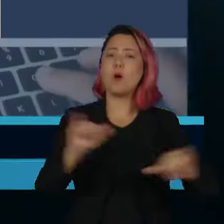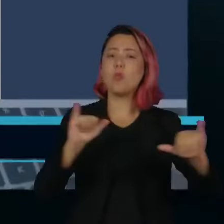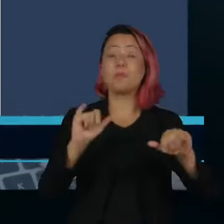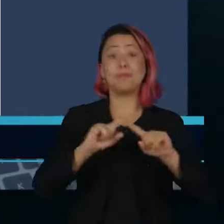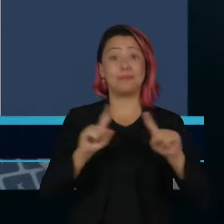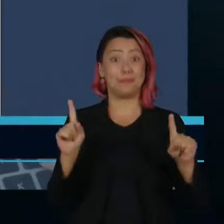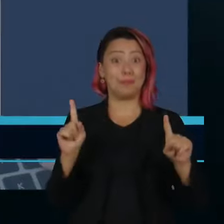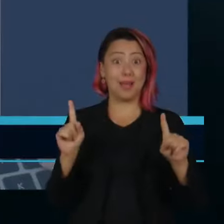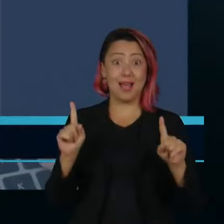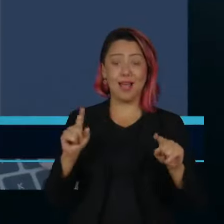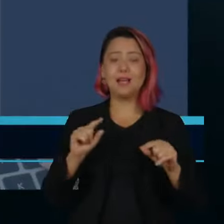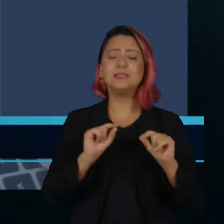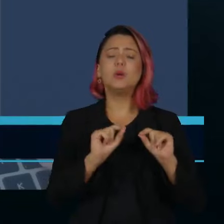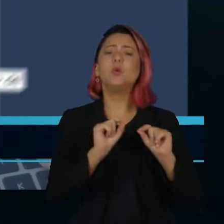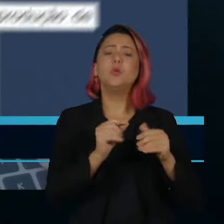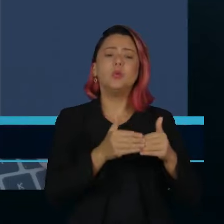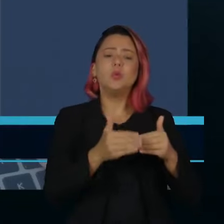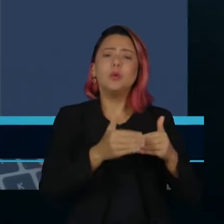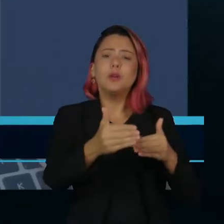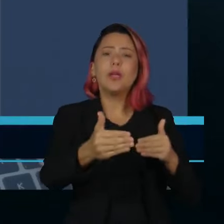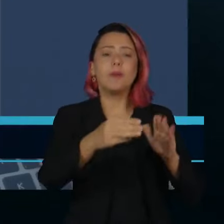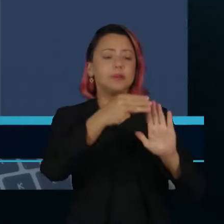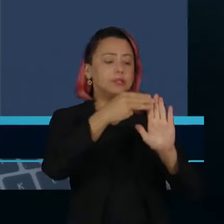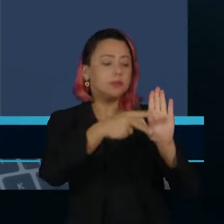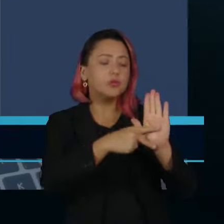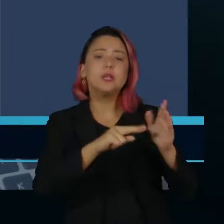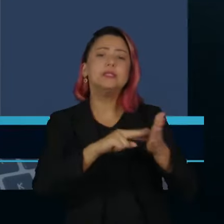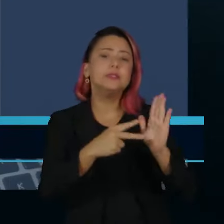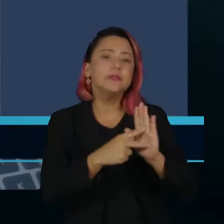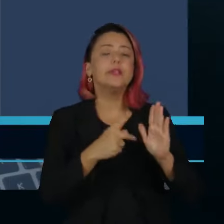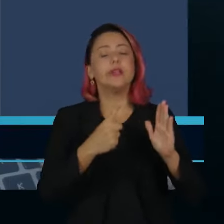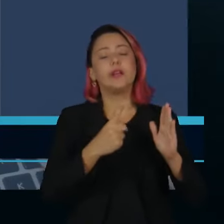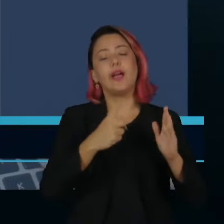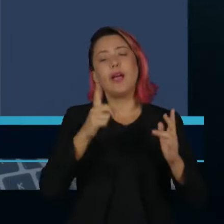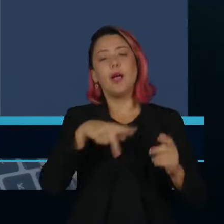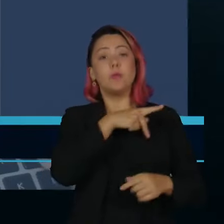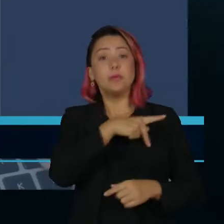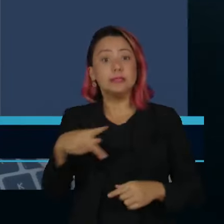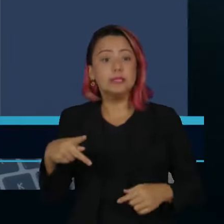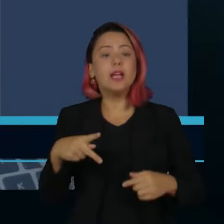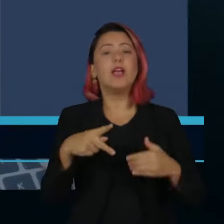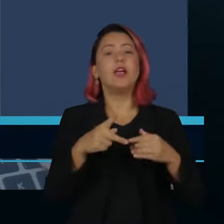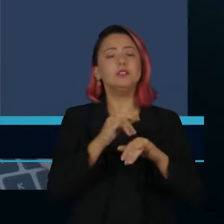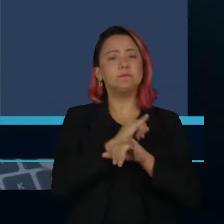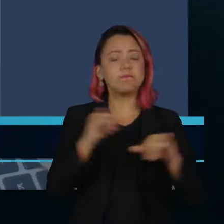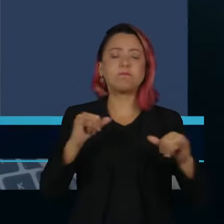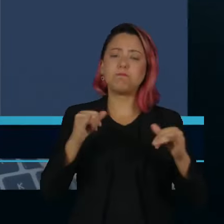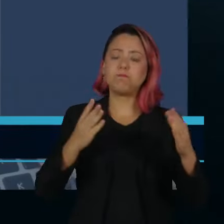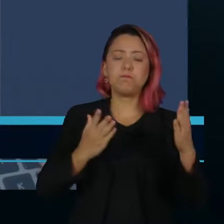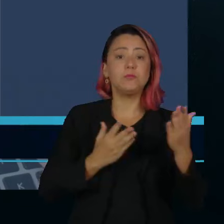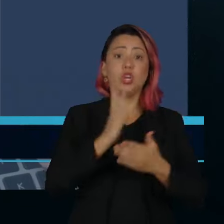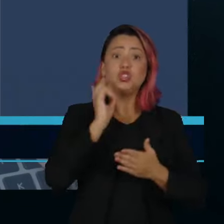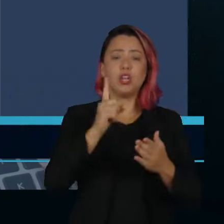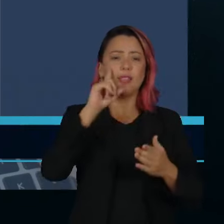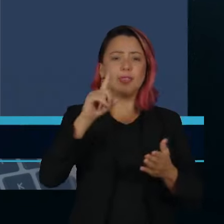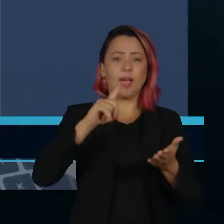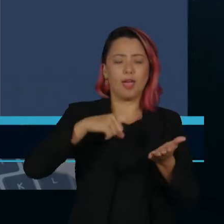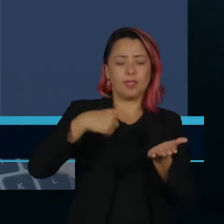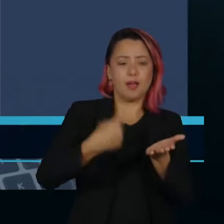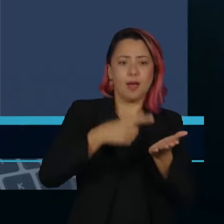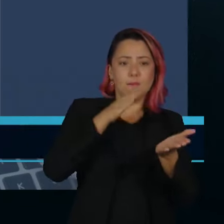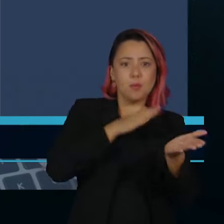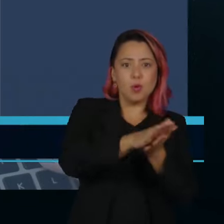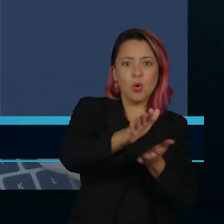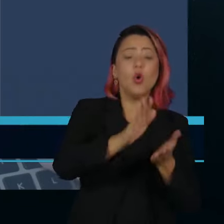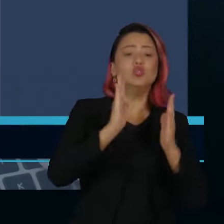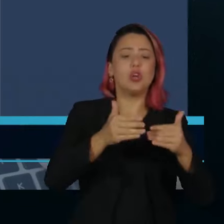contrário do que prevê a natureza de uma medida provisória que normalmente entra em vigor na data em que é publicada, esta